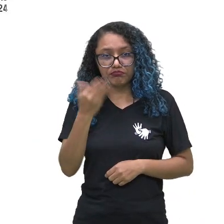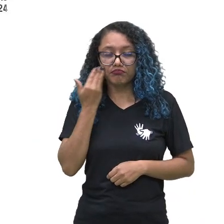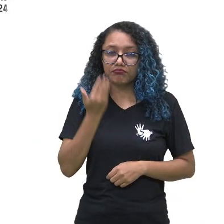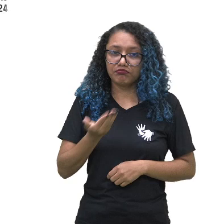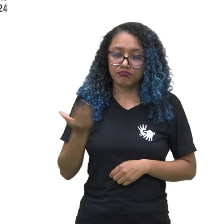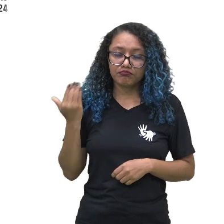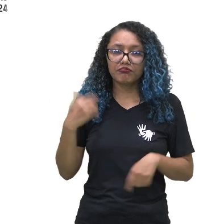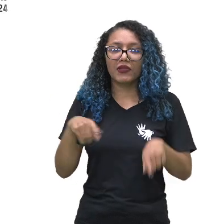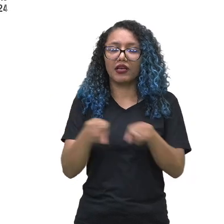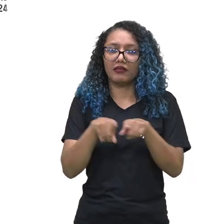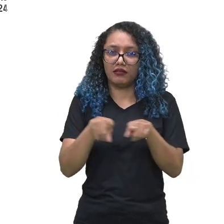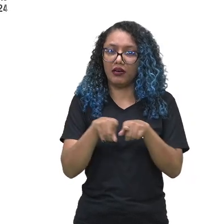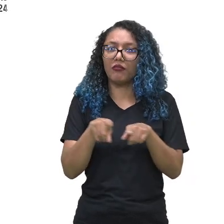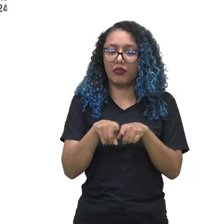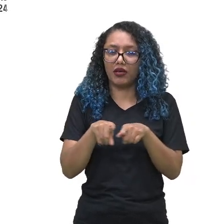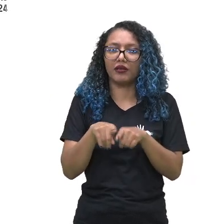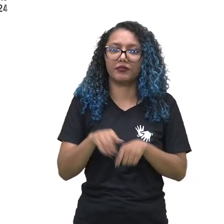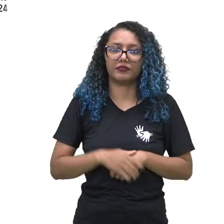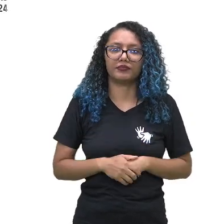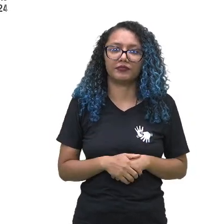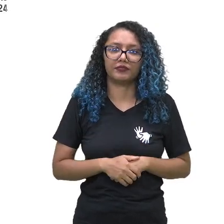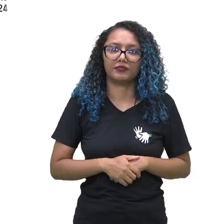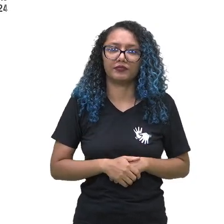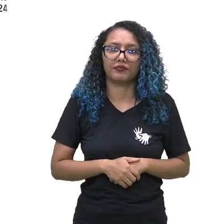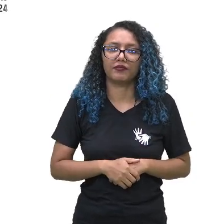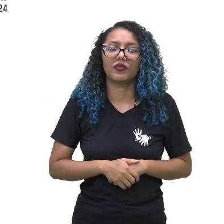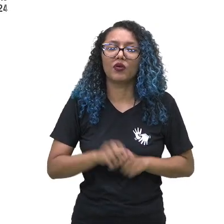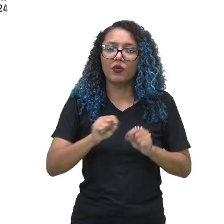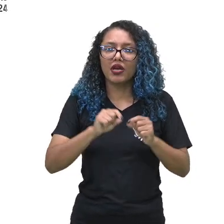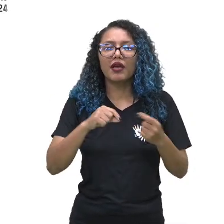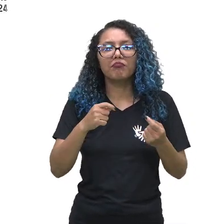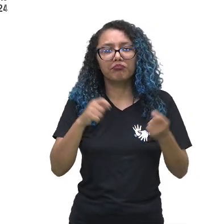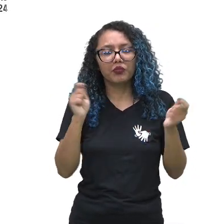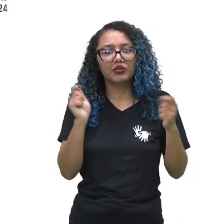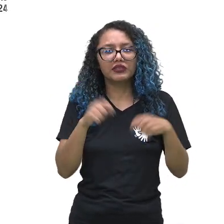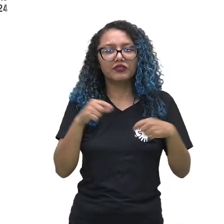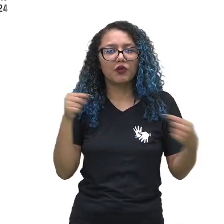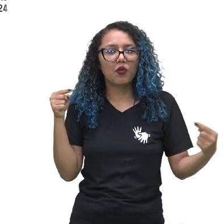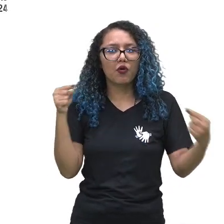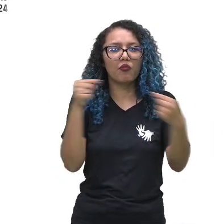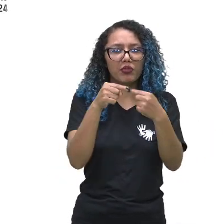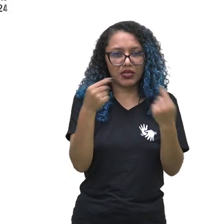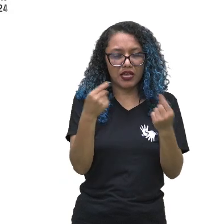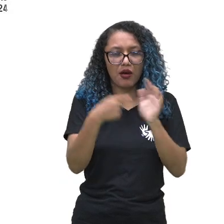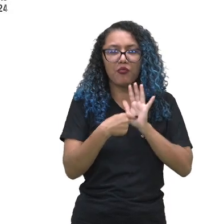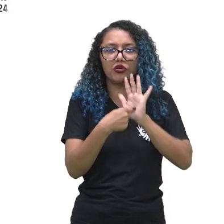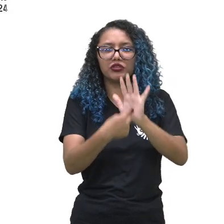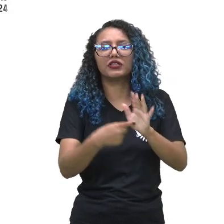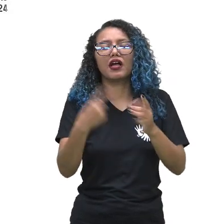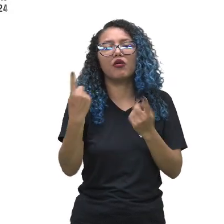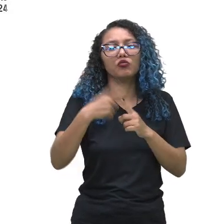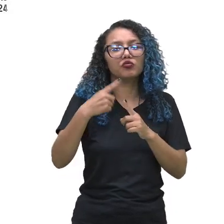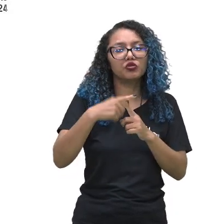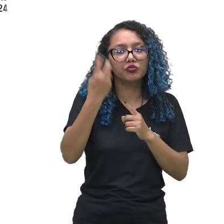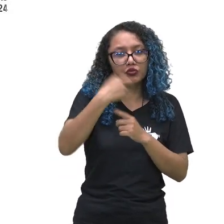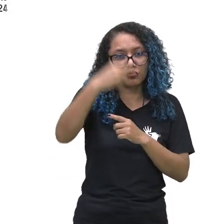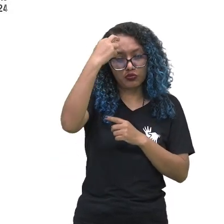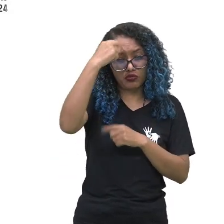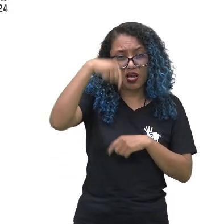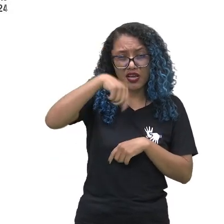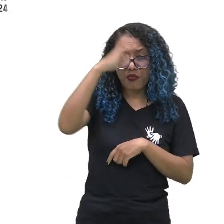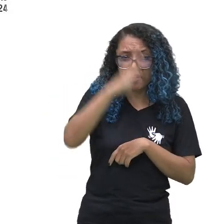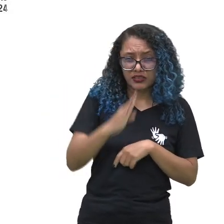religião também identifica uma cultura. É claro que no Brasil, nós temos aí a liberdade